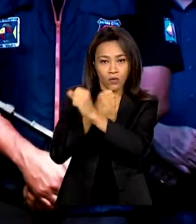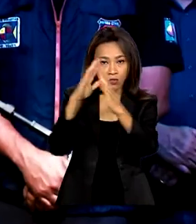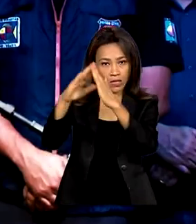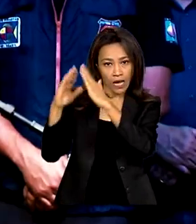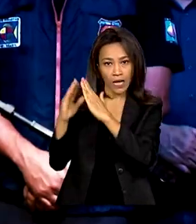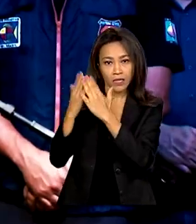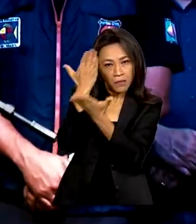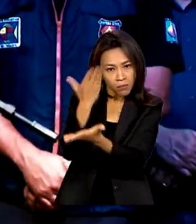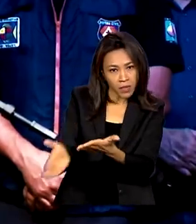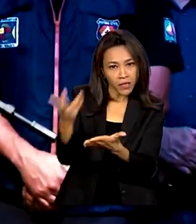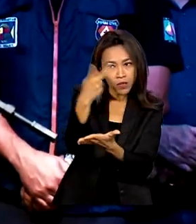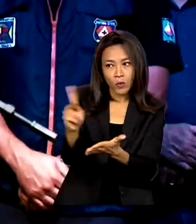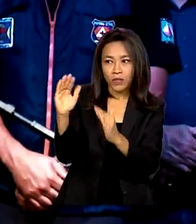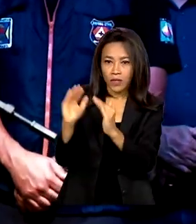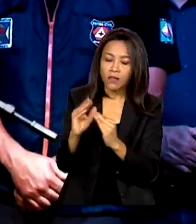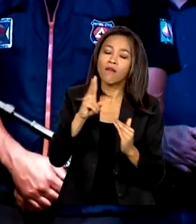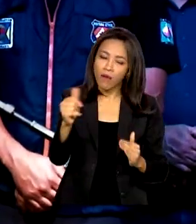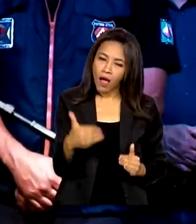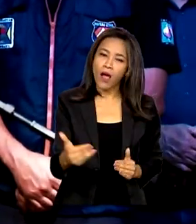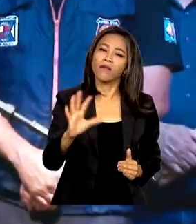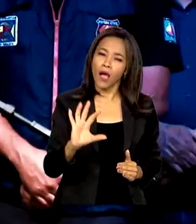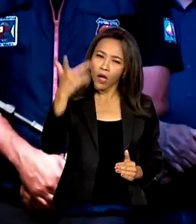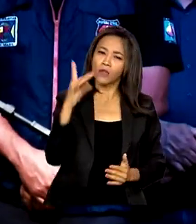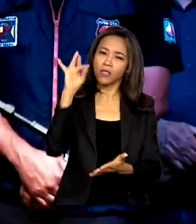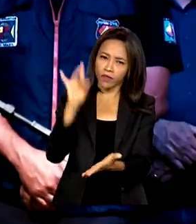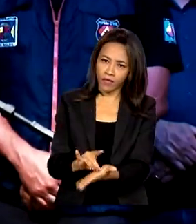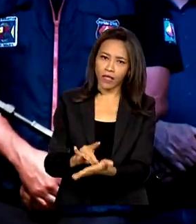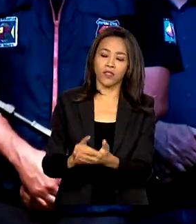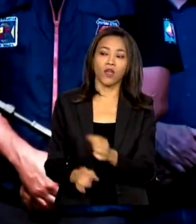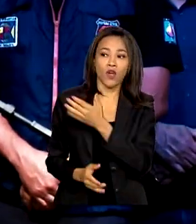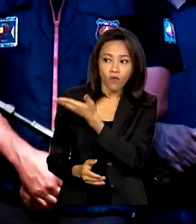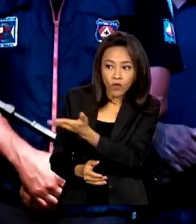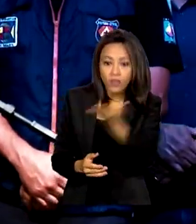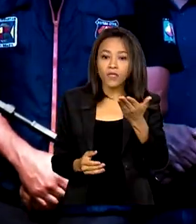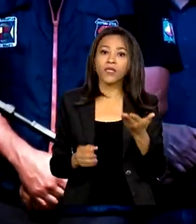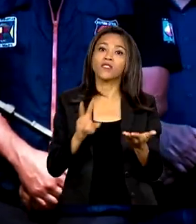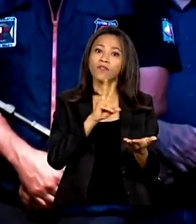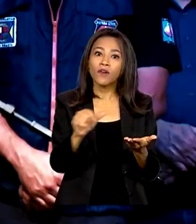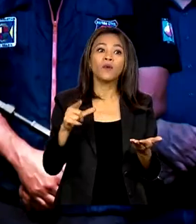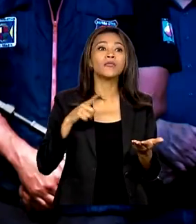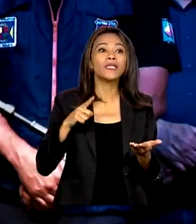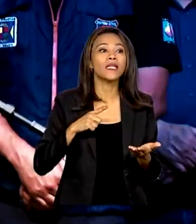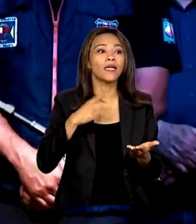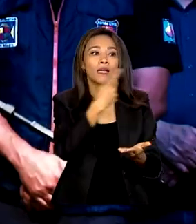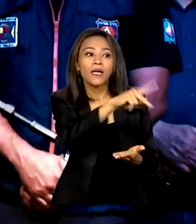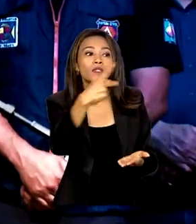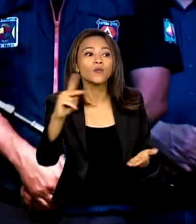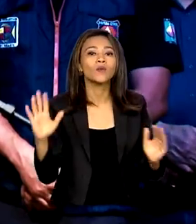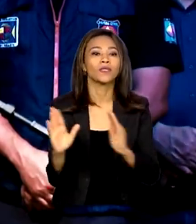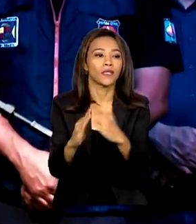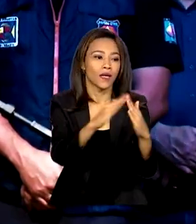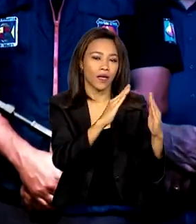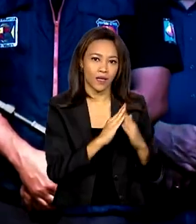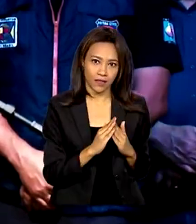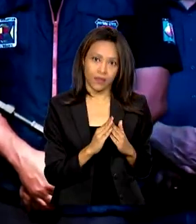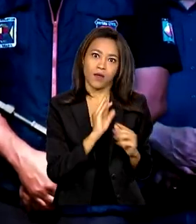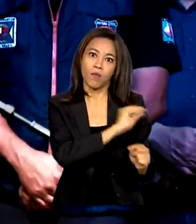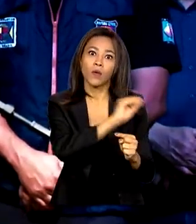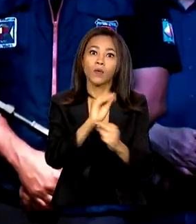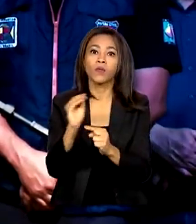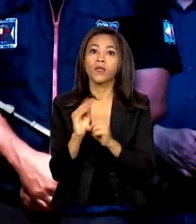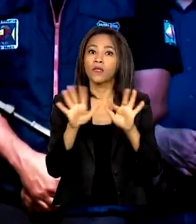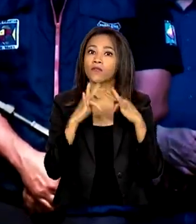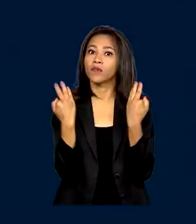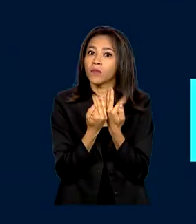que perderam as suas casas vai acontecer de verdade. Vocês vão voltar a ter o ninho de vocês para cuidar da